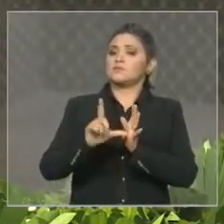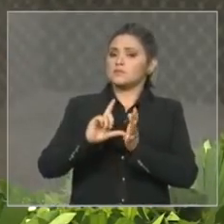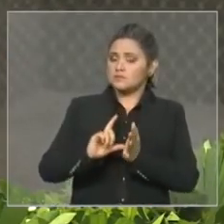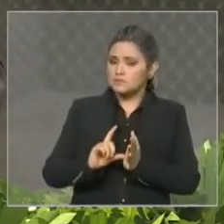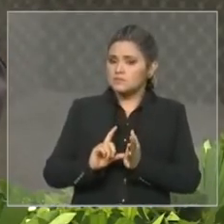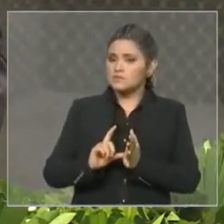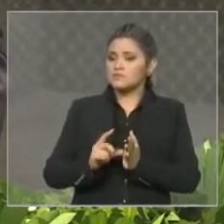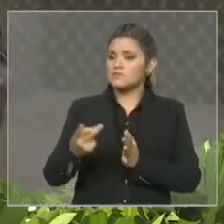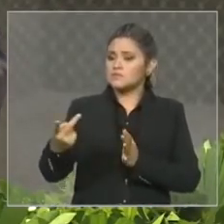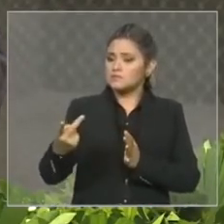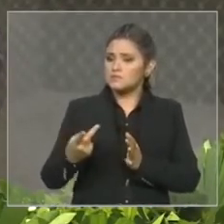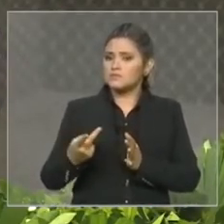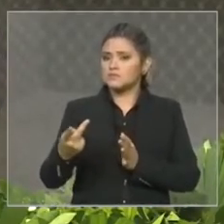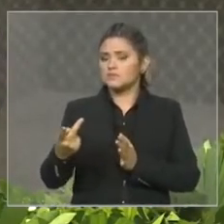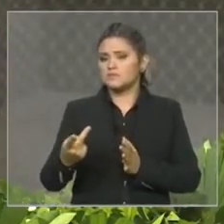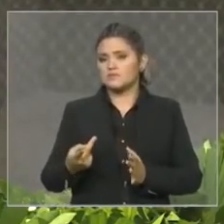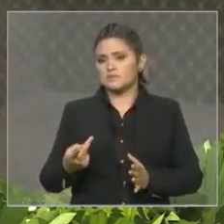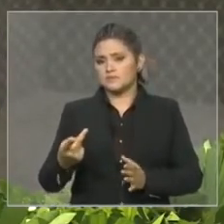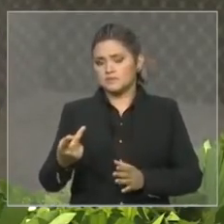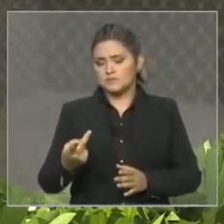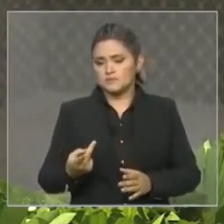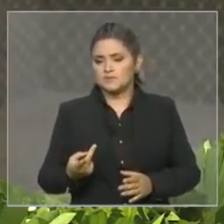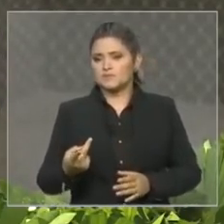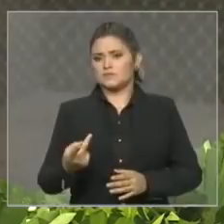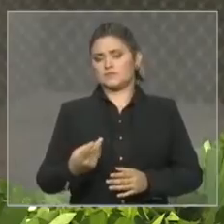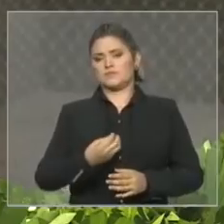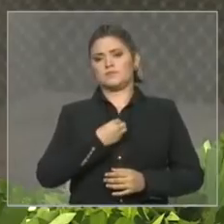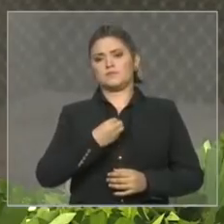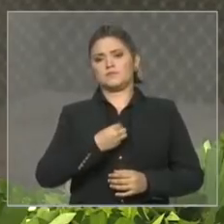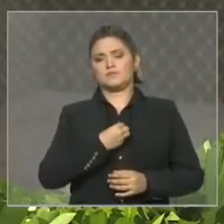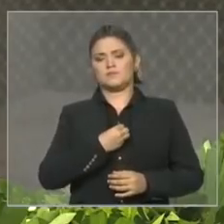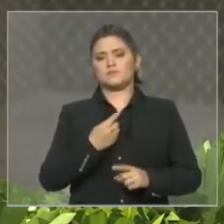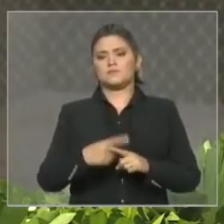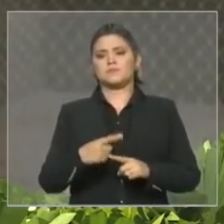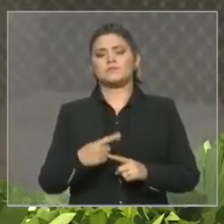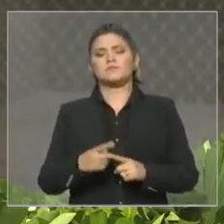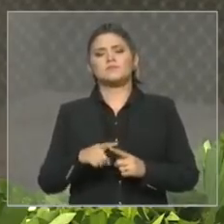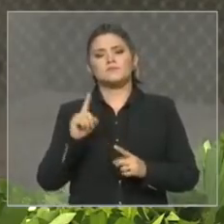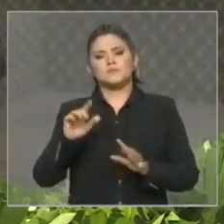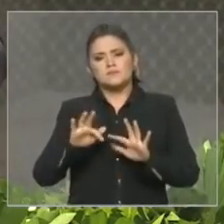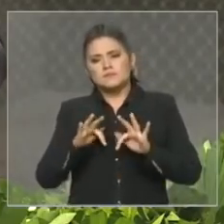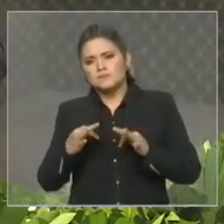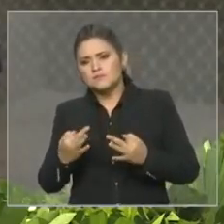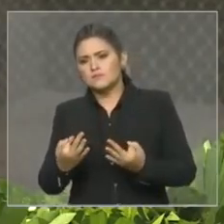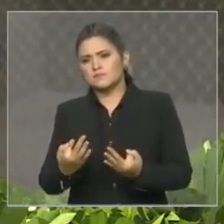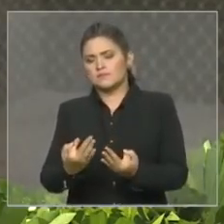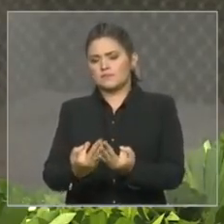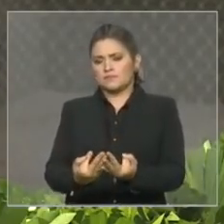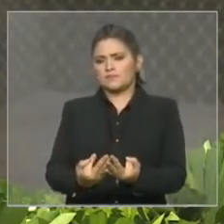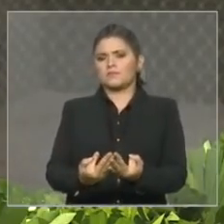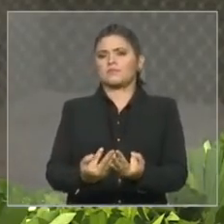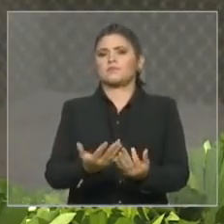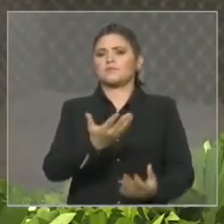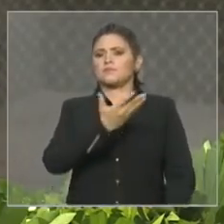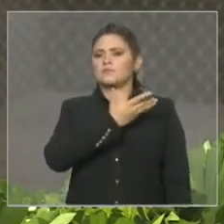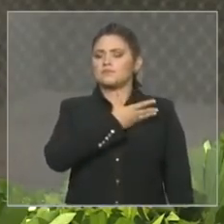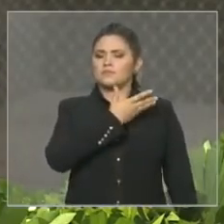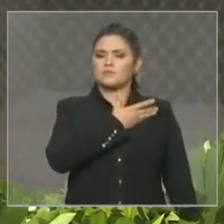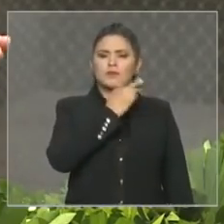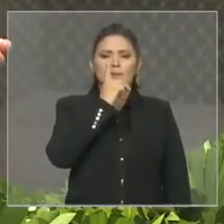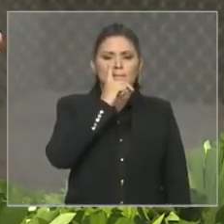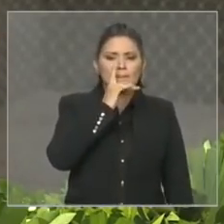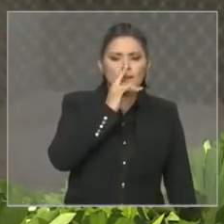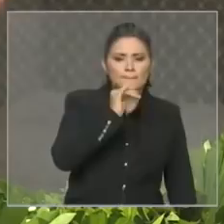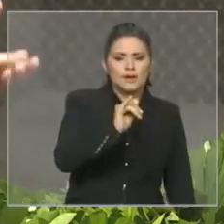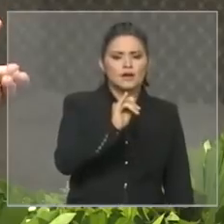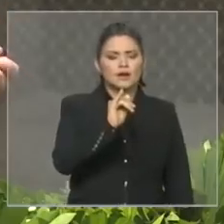existência. Porque sabem todos que é uma amizade familiar, nutrida pelo meu pai, pelo